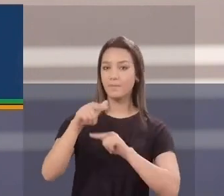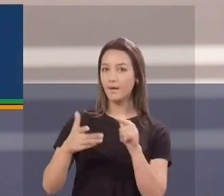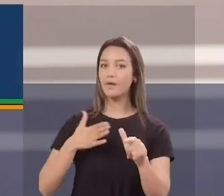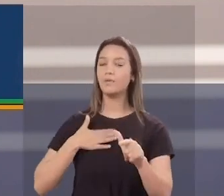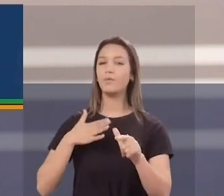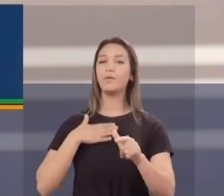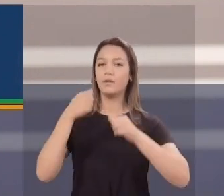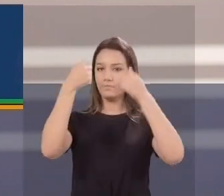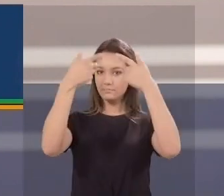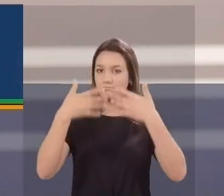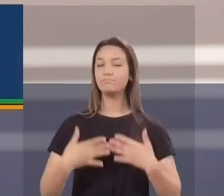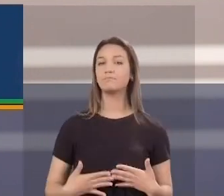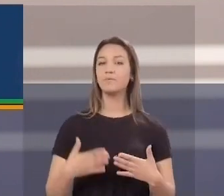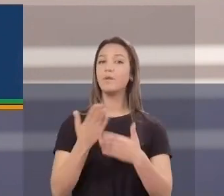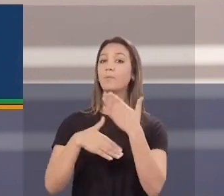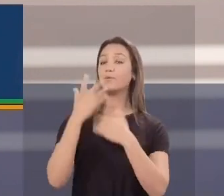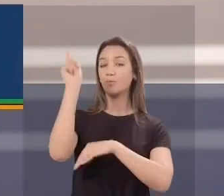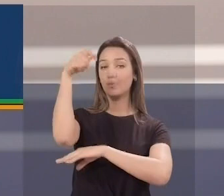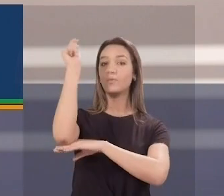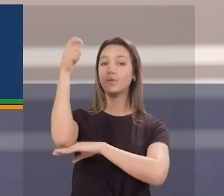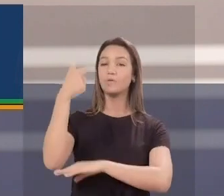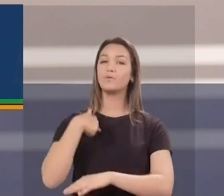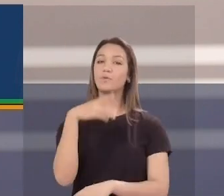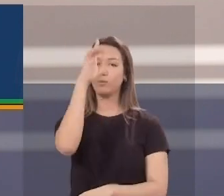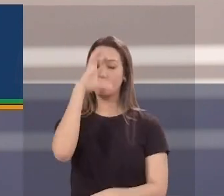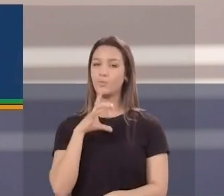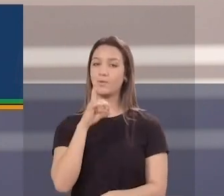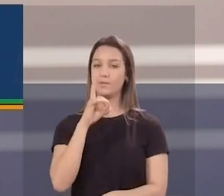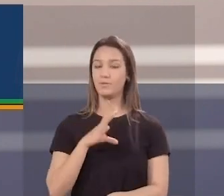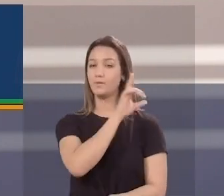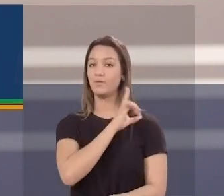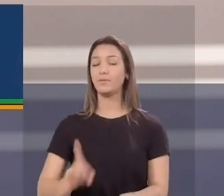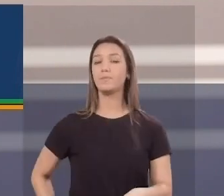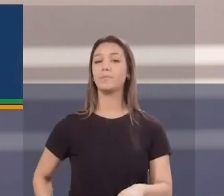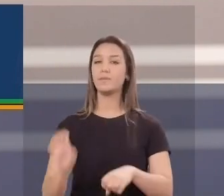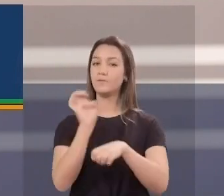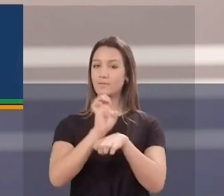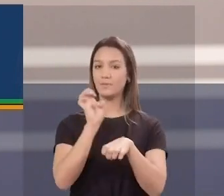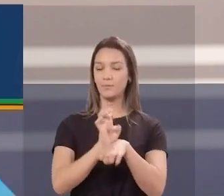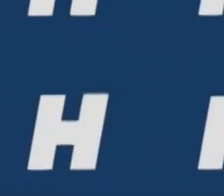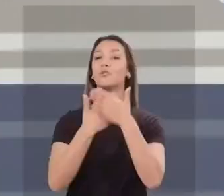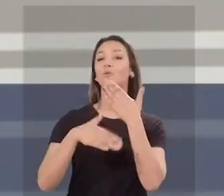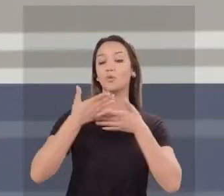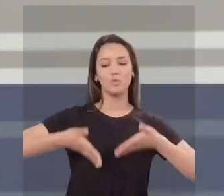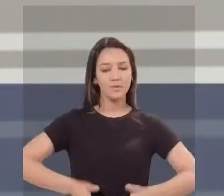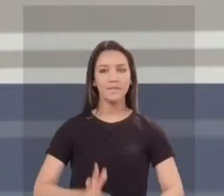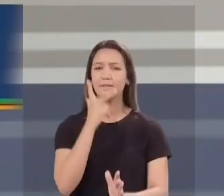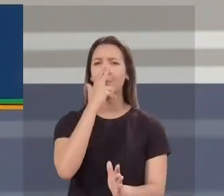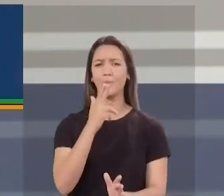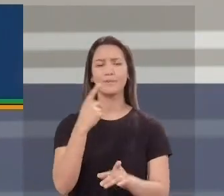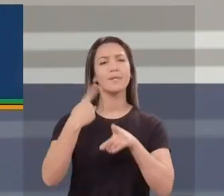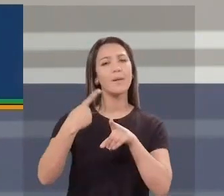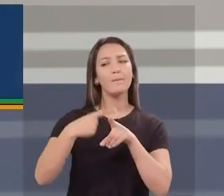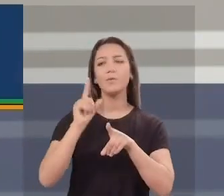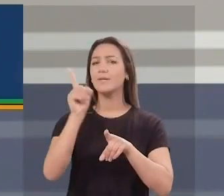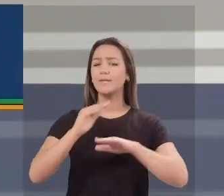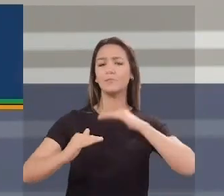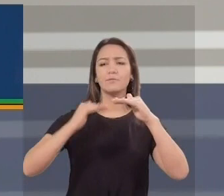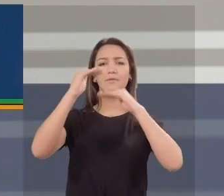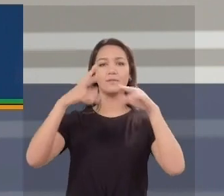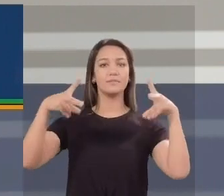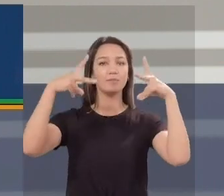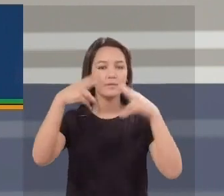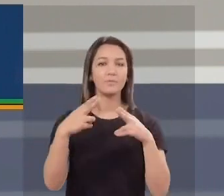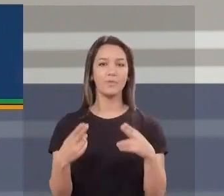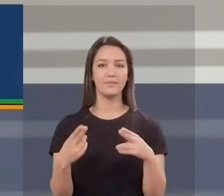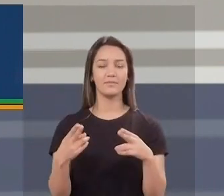e os resultados conquistados por mim em todo o Rio Grande. Sou candidato a deputada estadual e meu número é 11, 122. Todos nascem iguais. Por que não